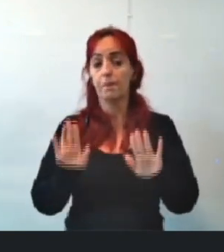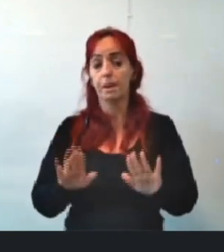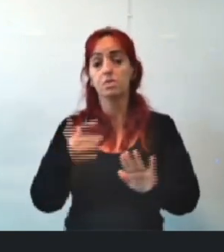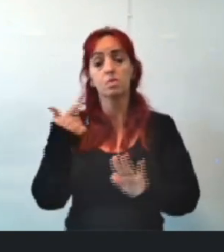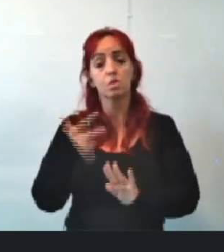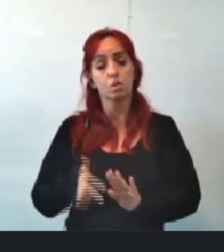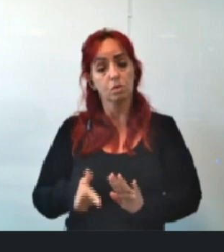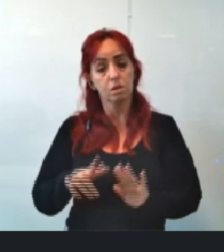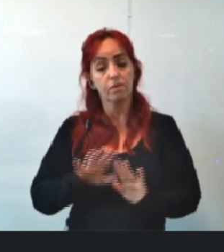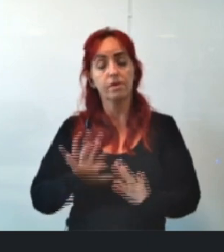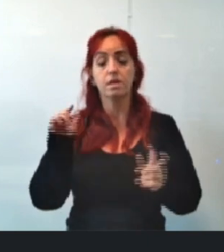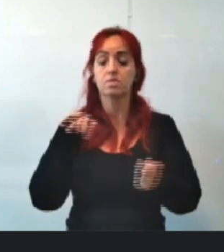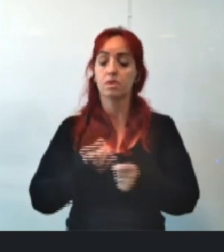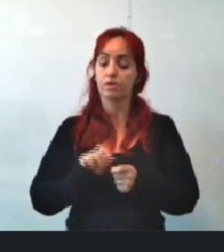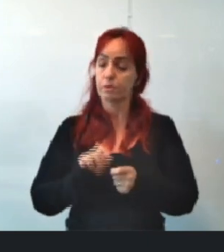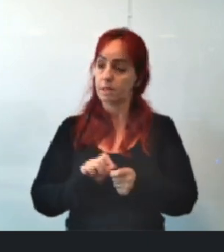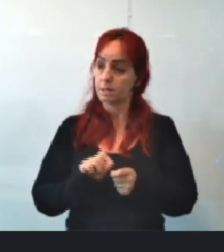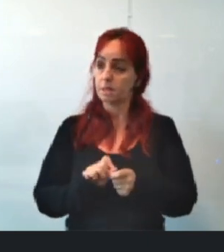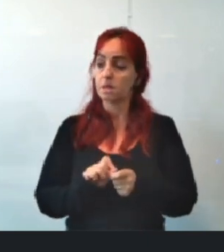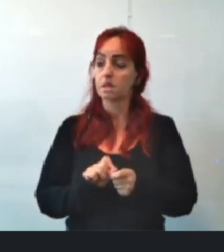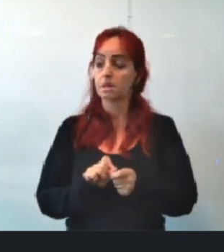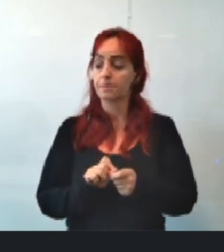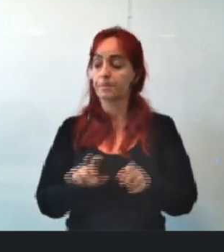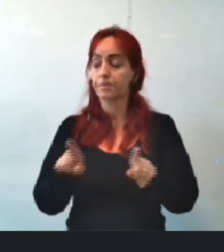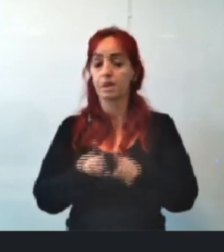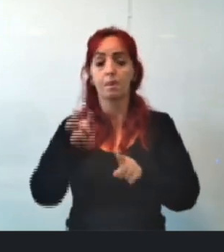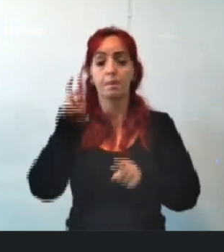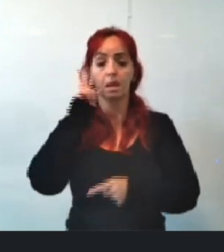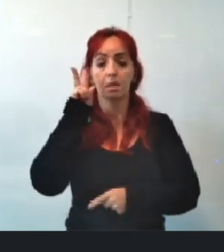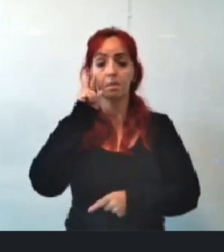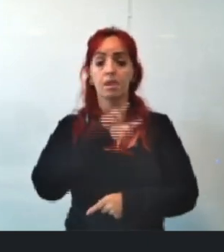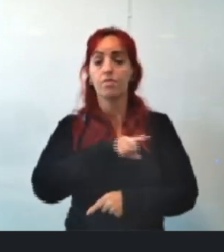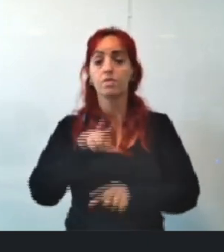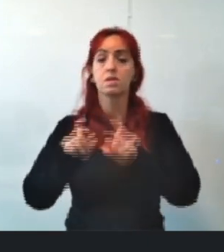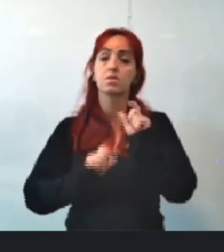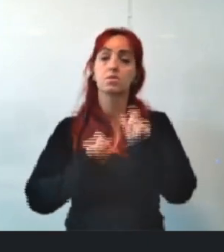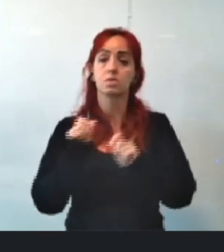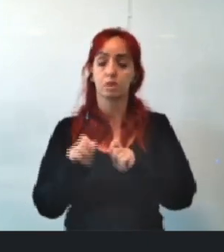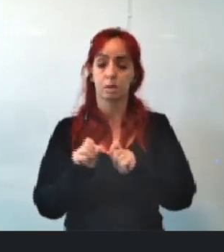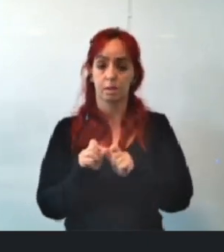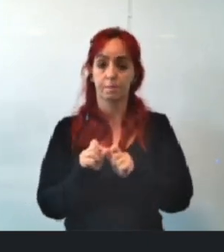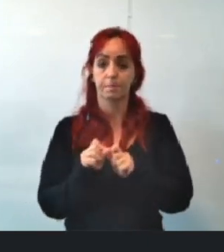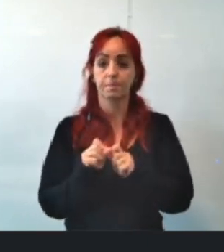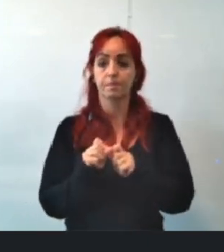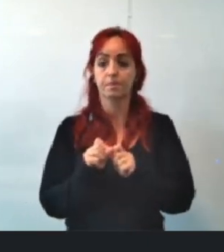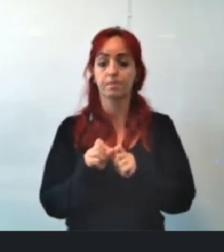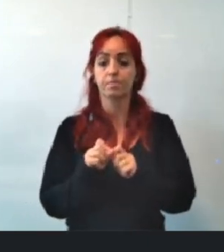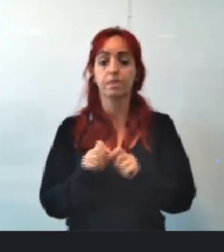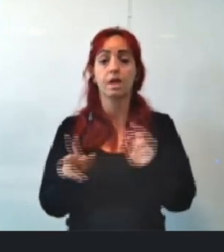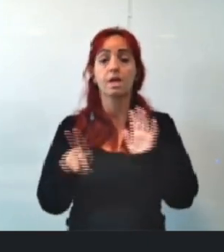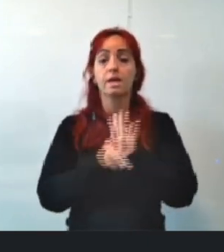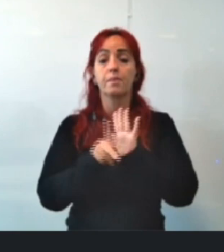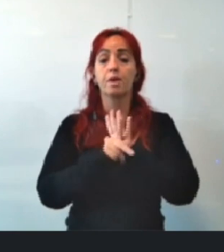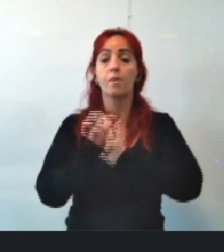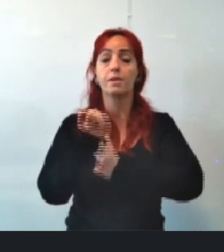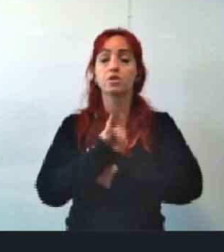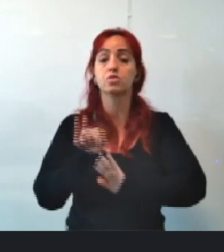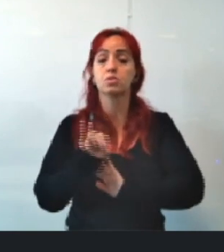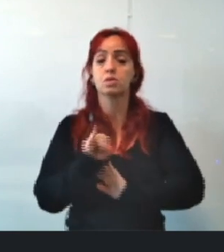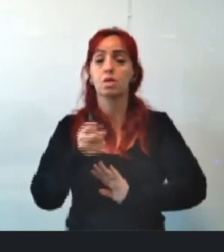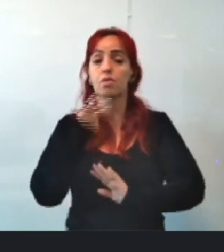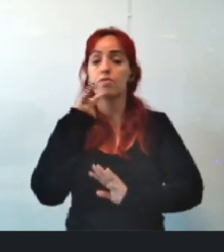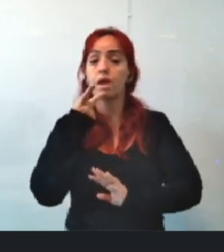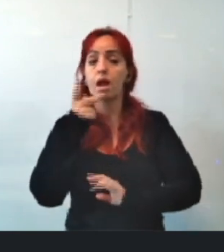vez, vamos fazer e lembrando a vocês o seguinte, e as próprias instituições disseram que